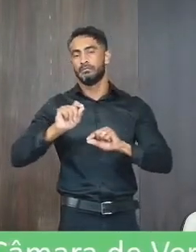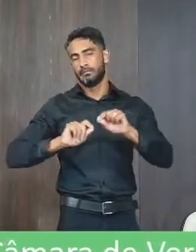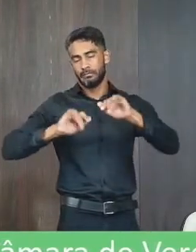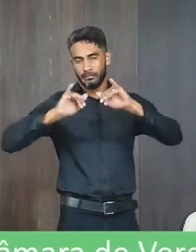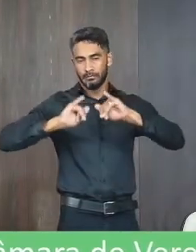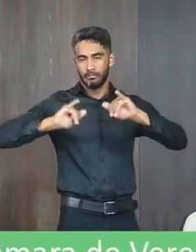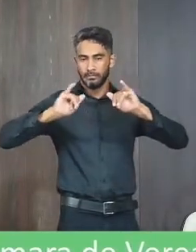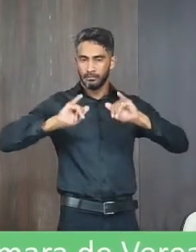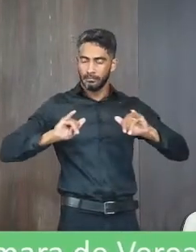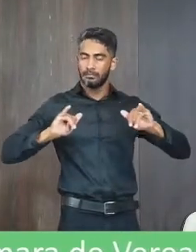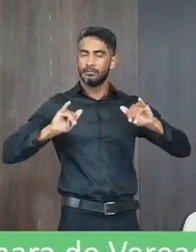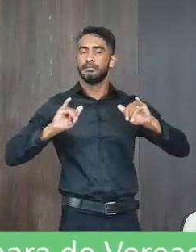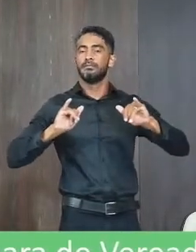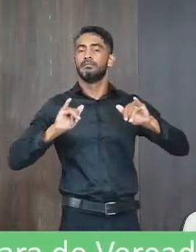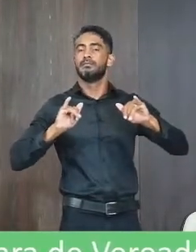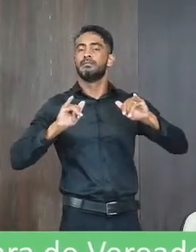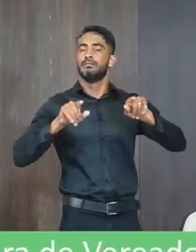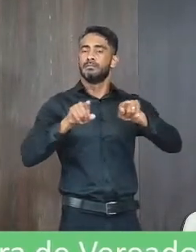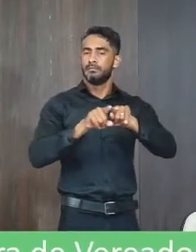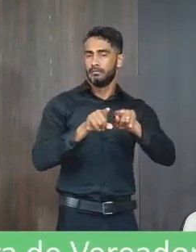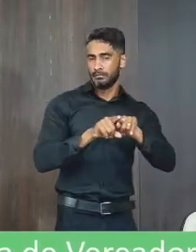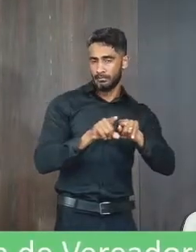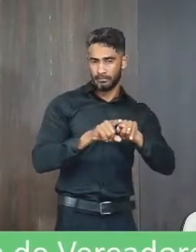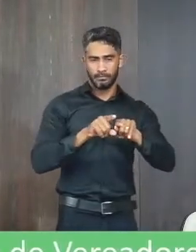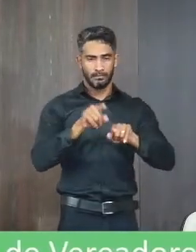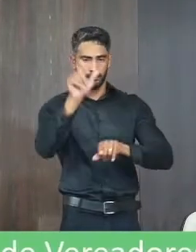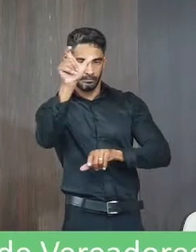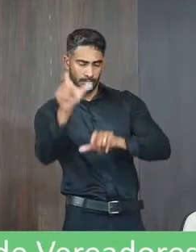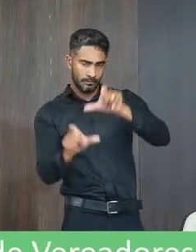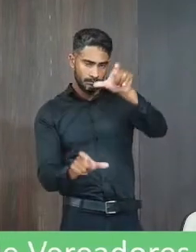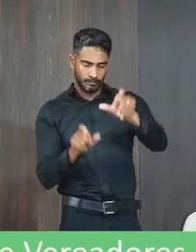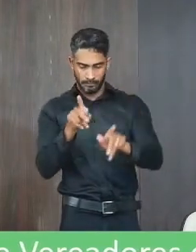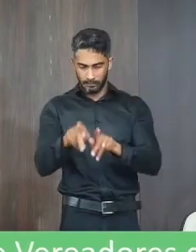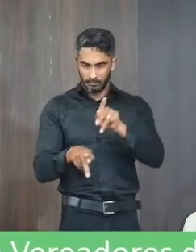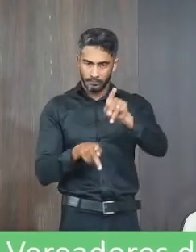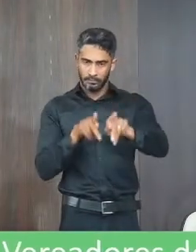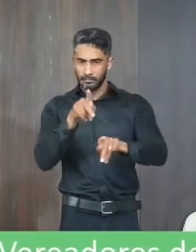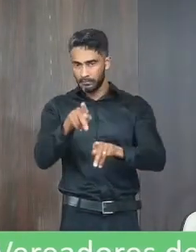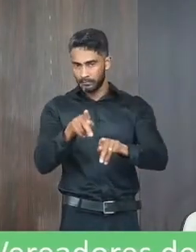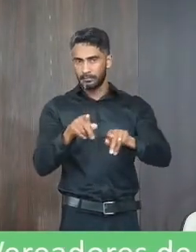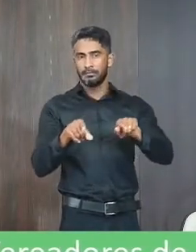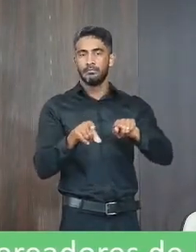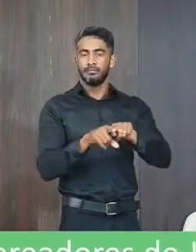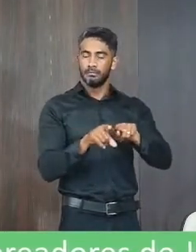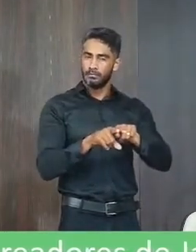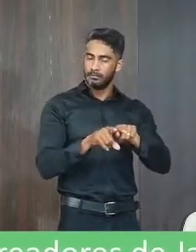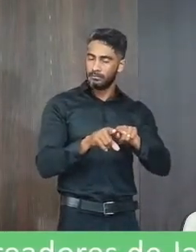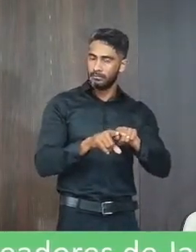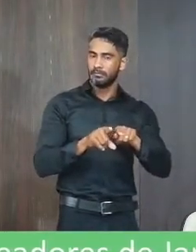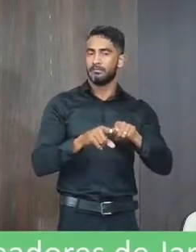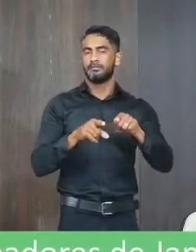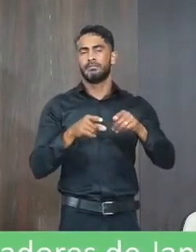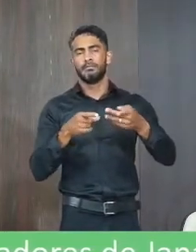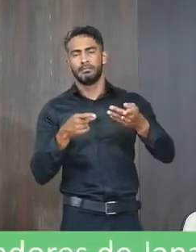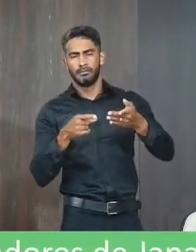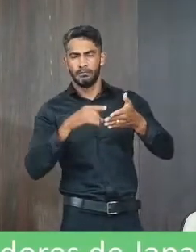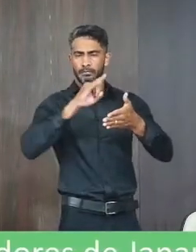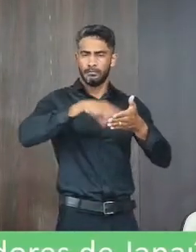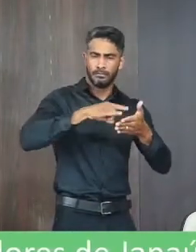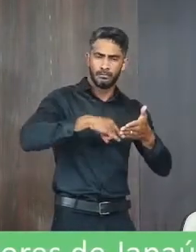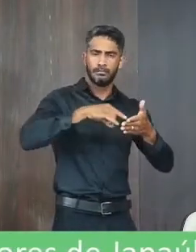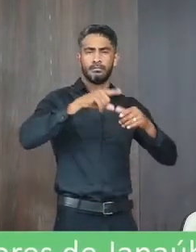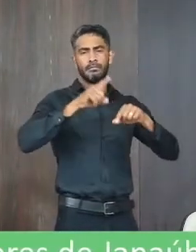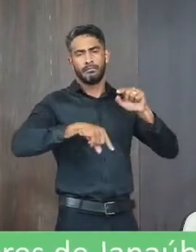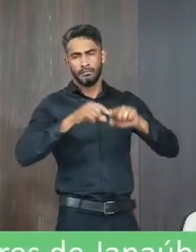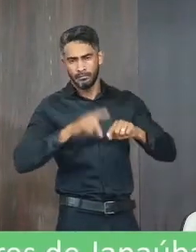inequívoco enaltecimento do agente público e personalização de atos, de programas, de obras, de